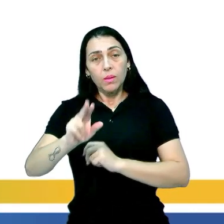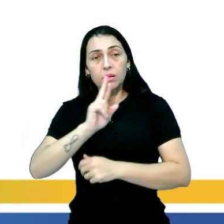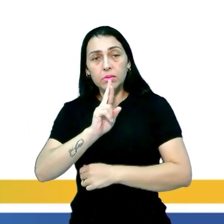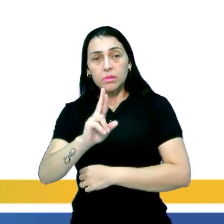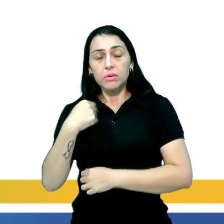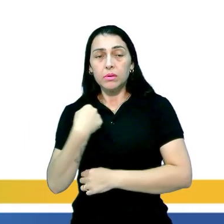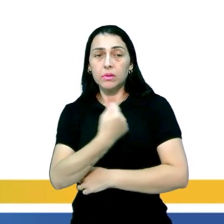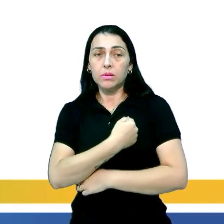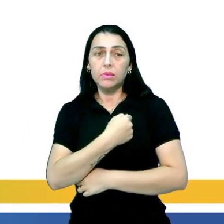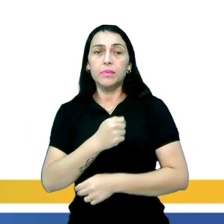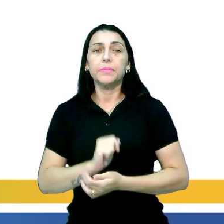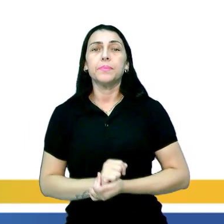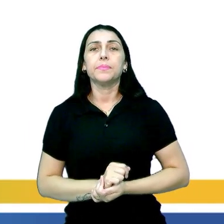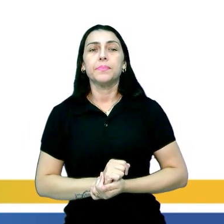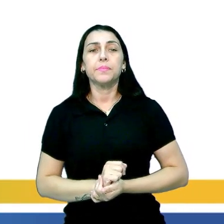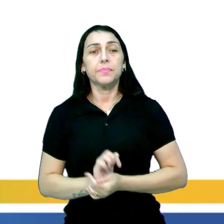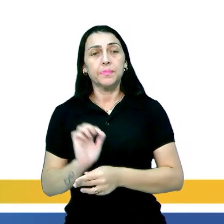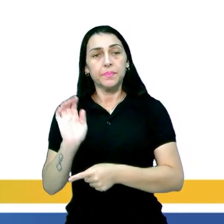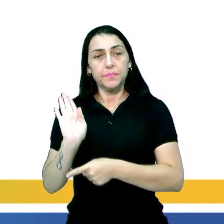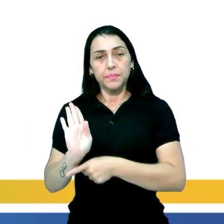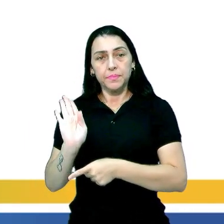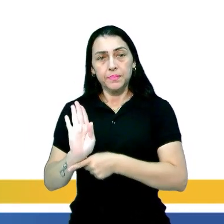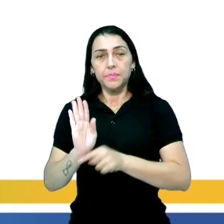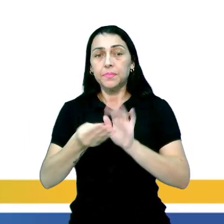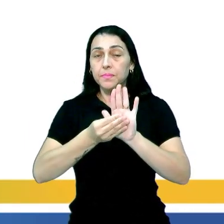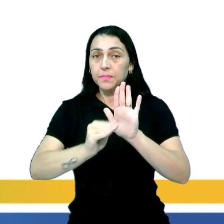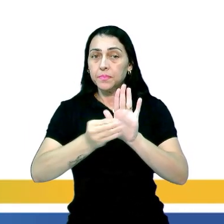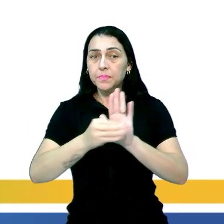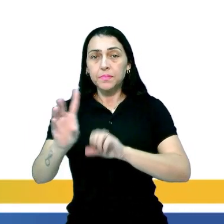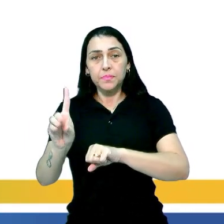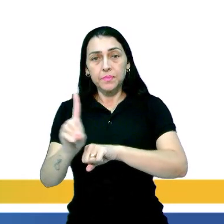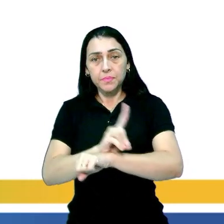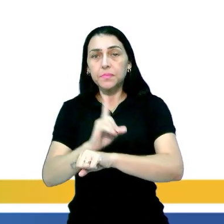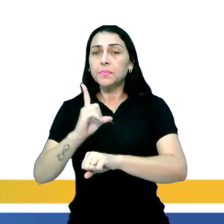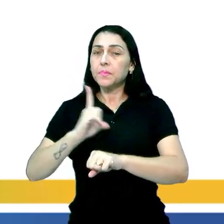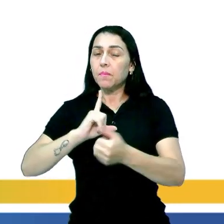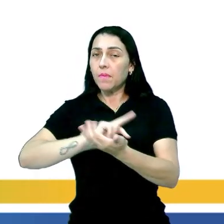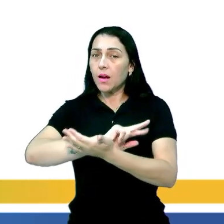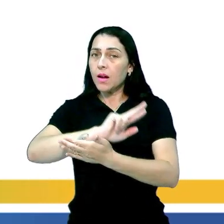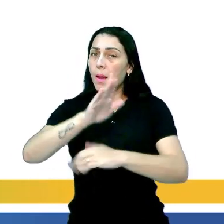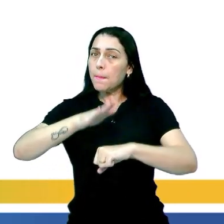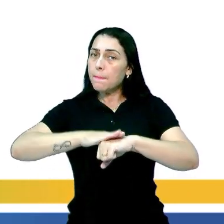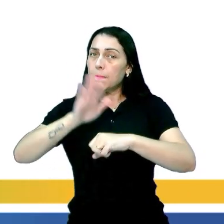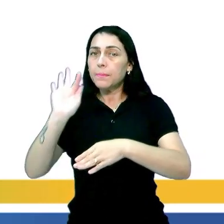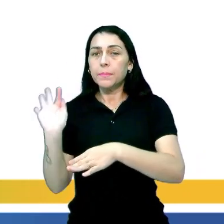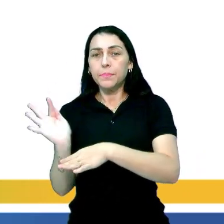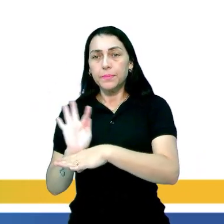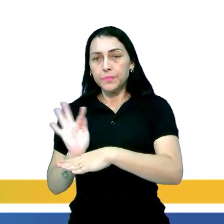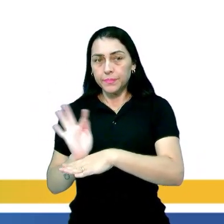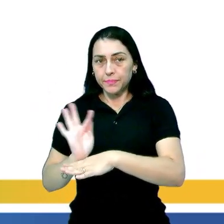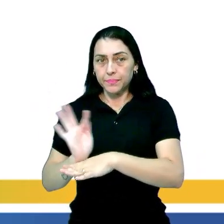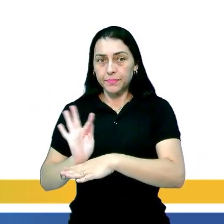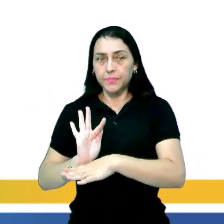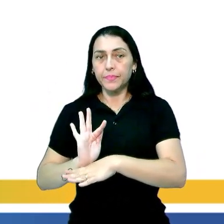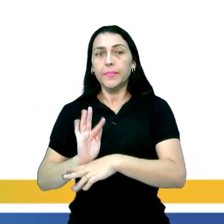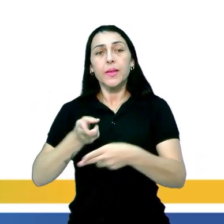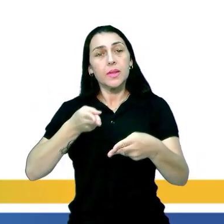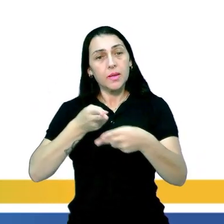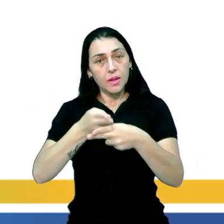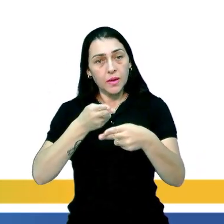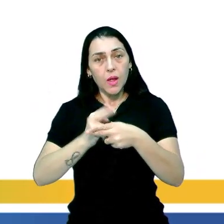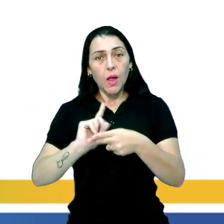a nossa resposta. Letra B, as mídias digitais possuem uma variedade maior de filmes,